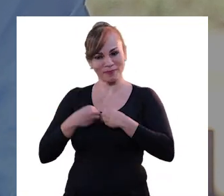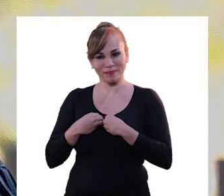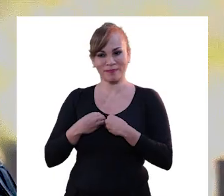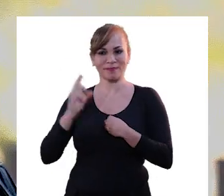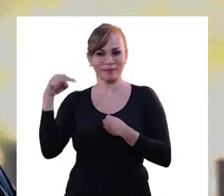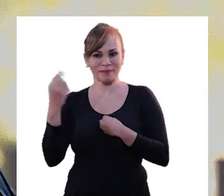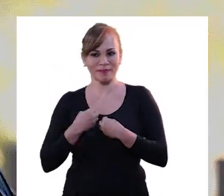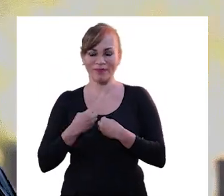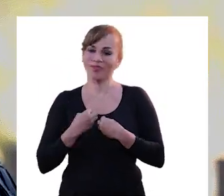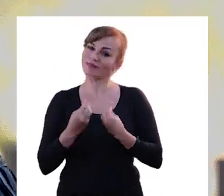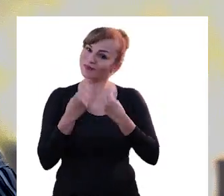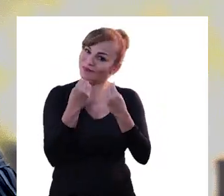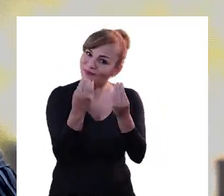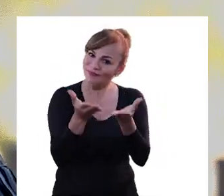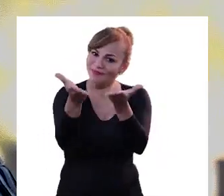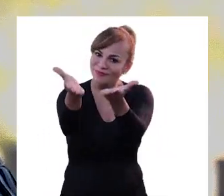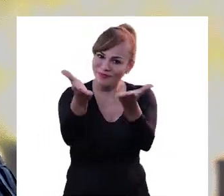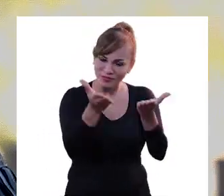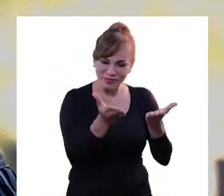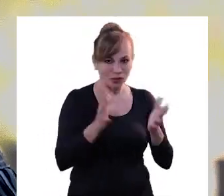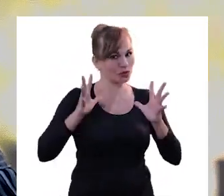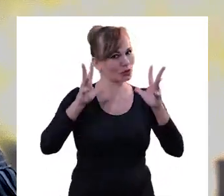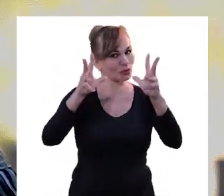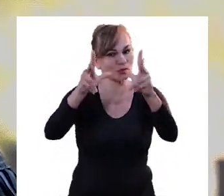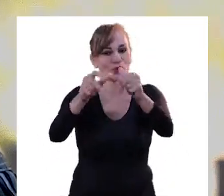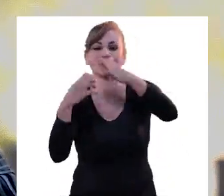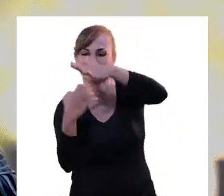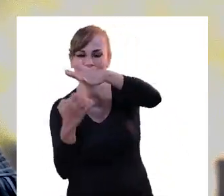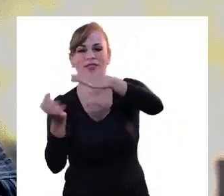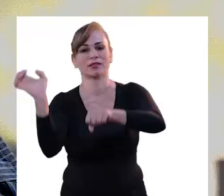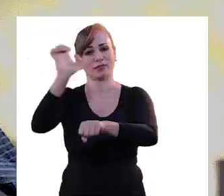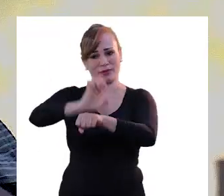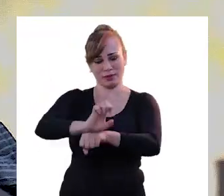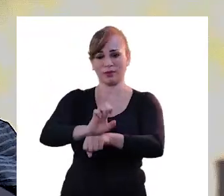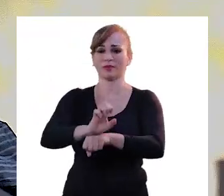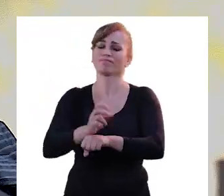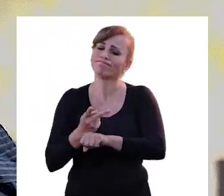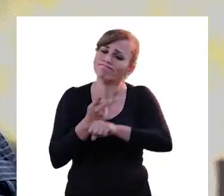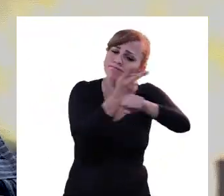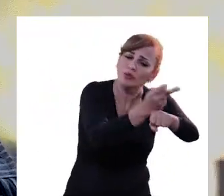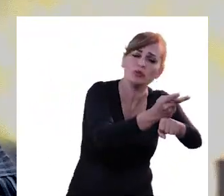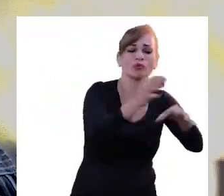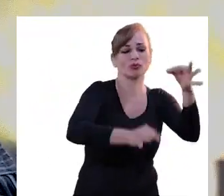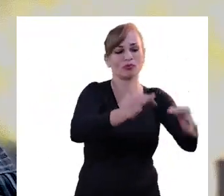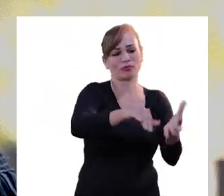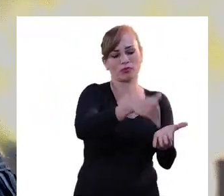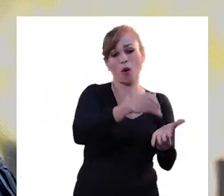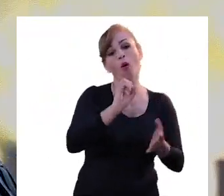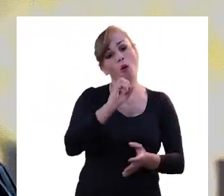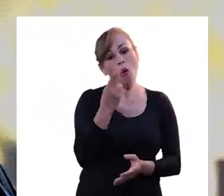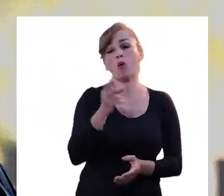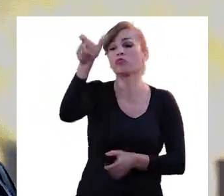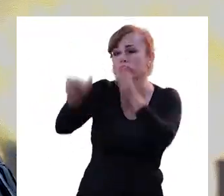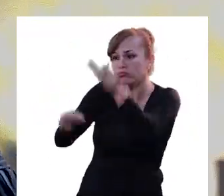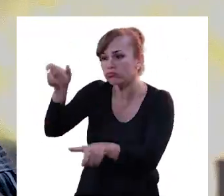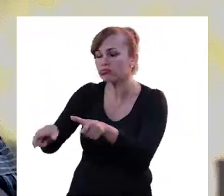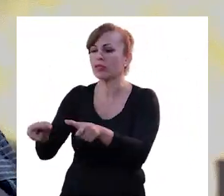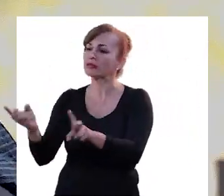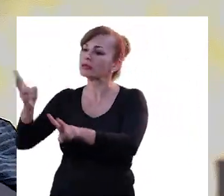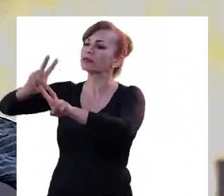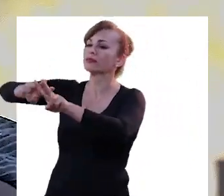bem melhor. Com certeza, e a gente agradece a oportunidade, né? E a gente deixa o convite aqui aos empresários de todo o Estado, né?